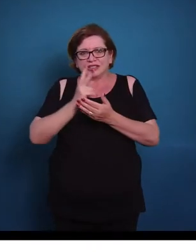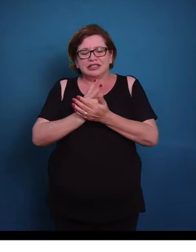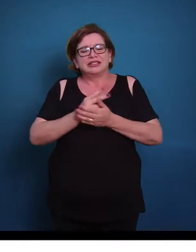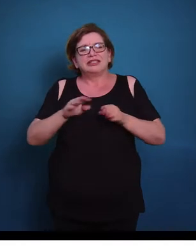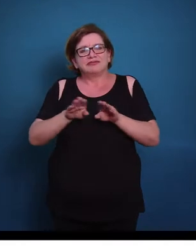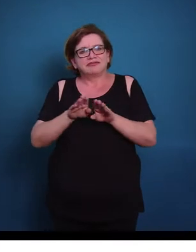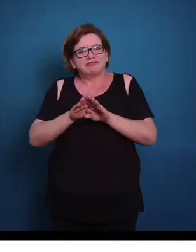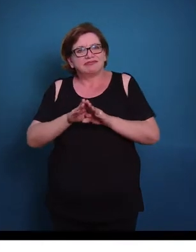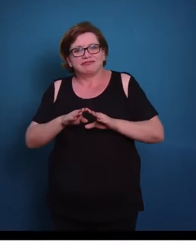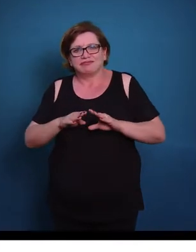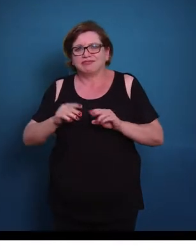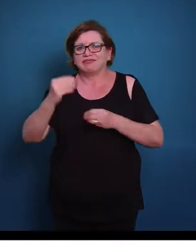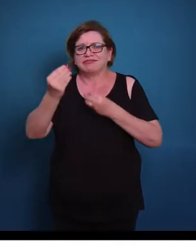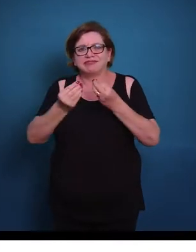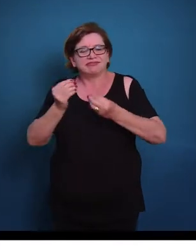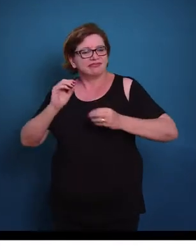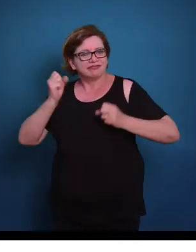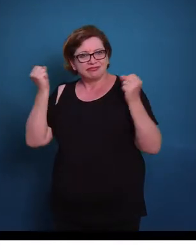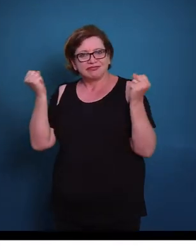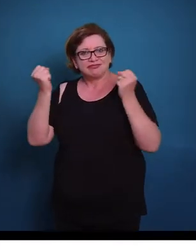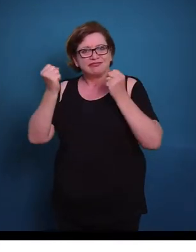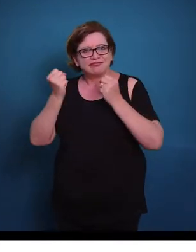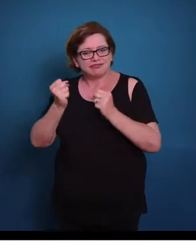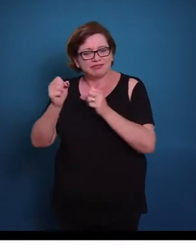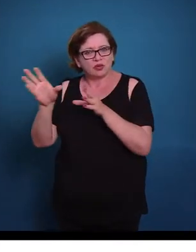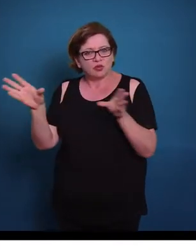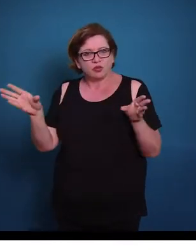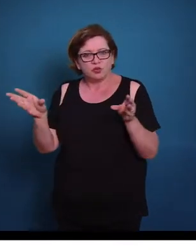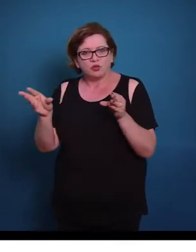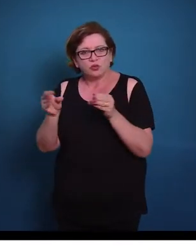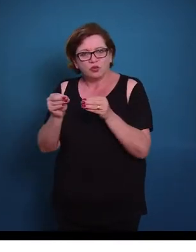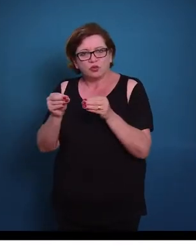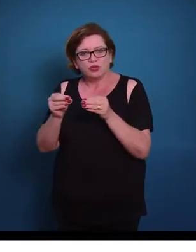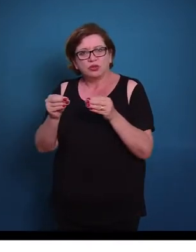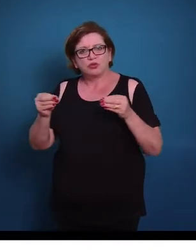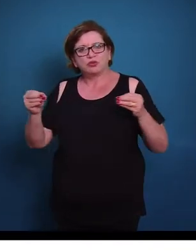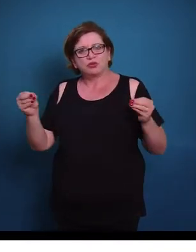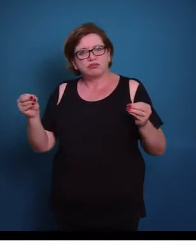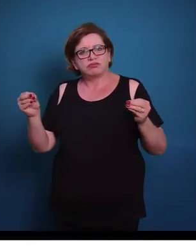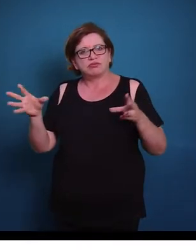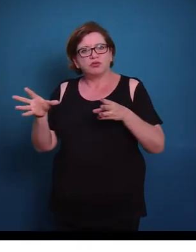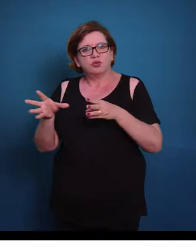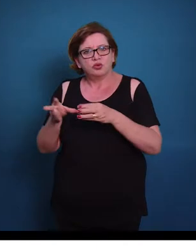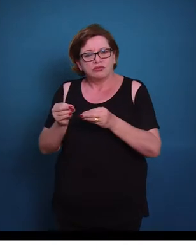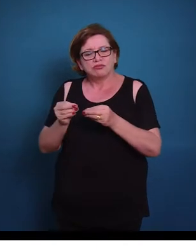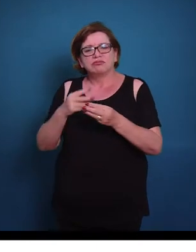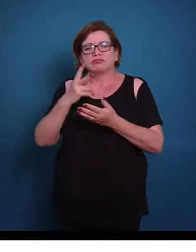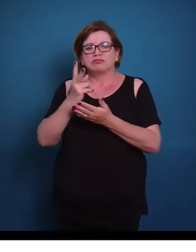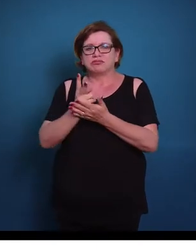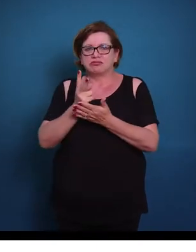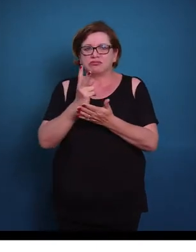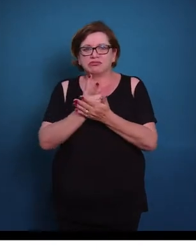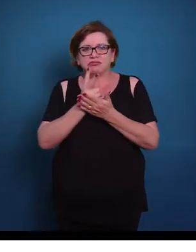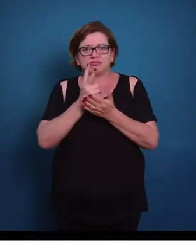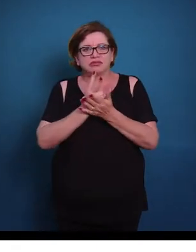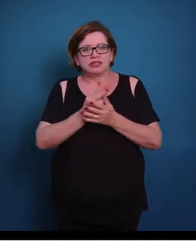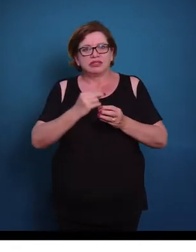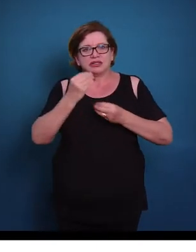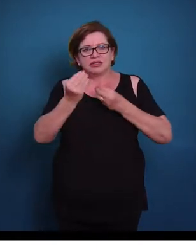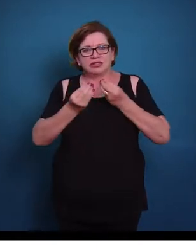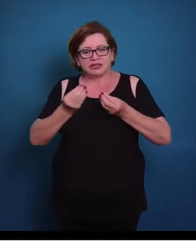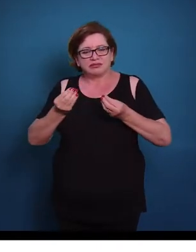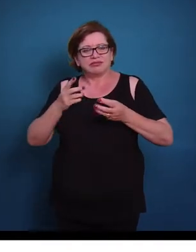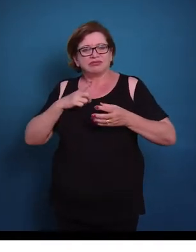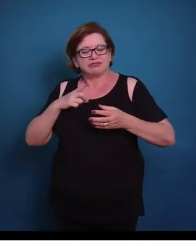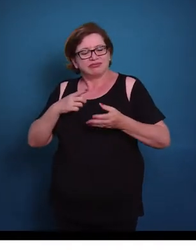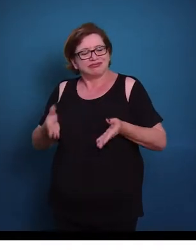voluntária. Ou seja, nesse caso nós temos a contração, o relaxamento, e essa contração e relaxamento é gerada por